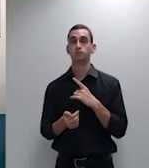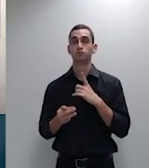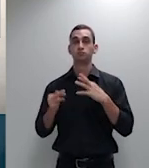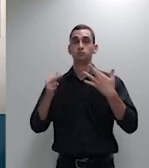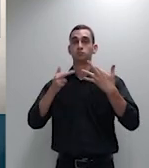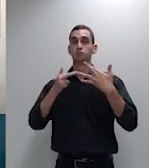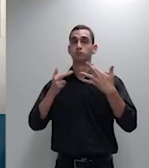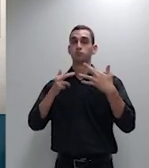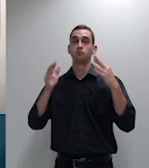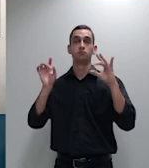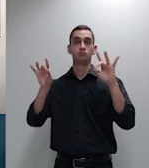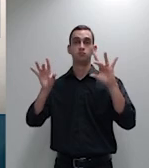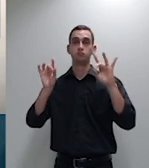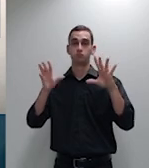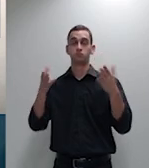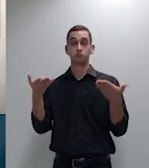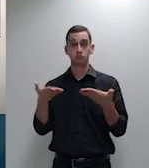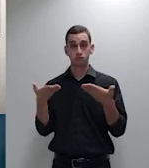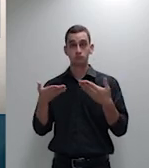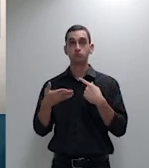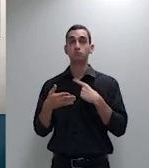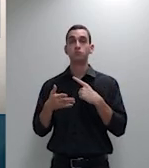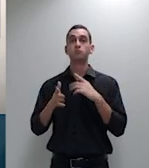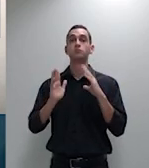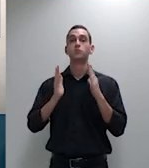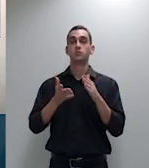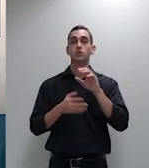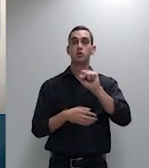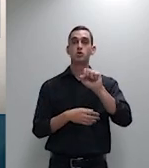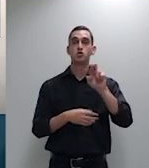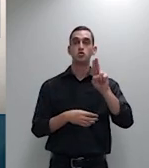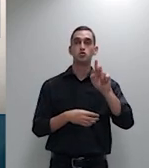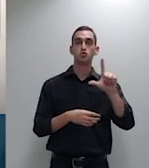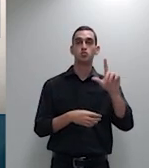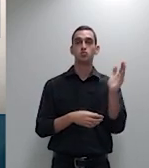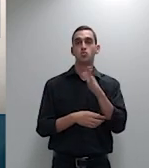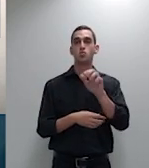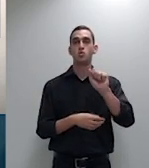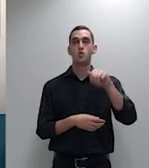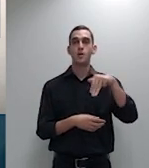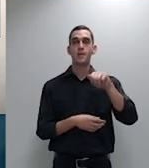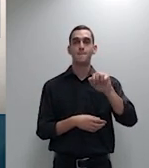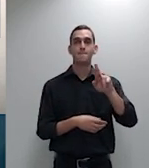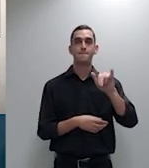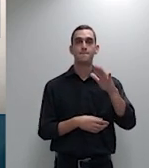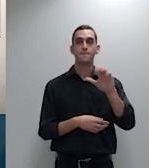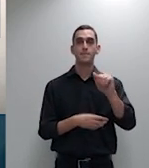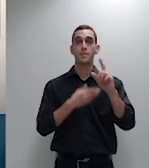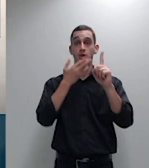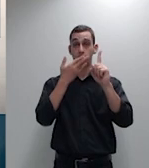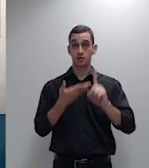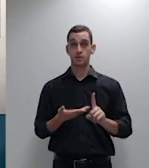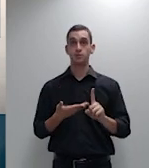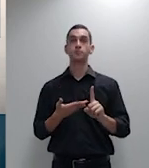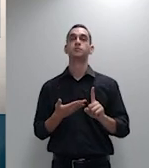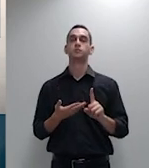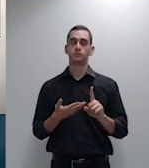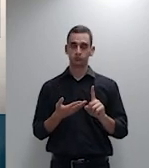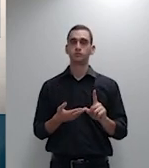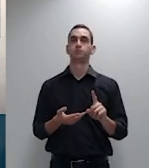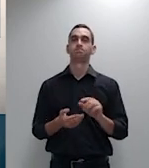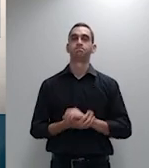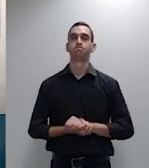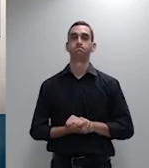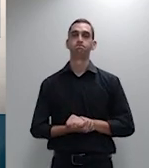represento a Sul América como recorrida doutor Walter Moura senhor